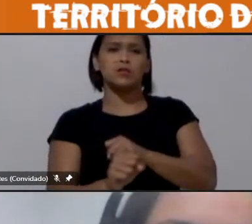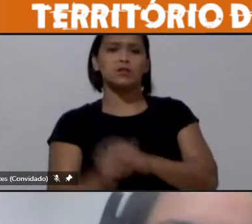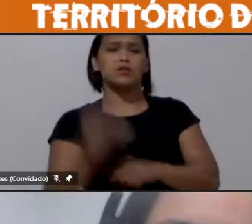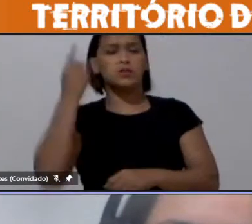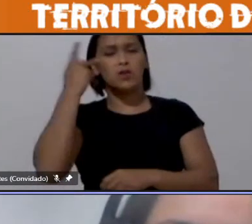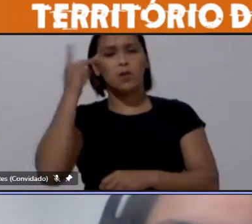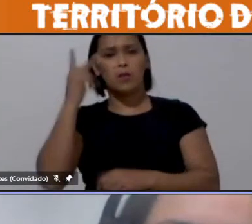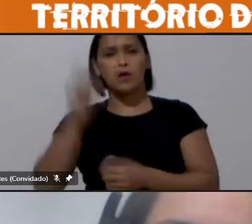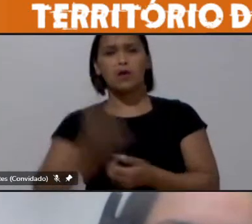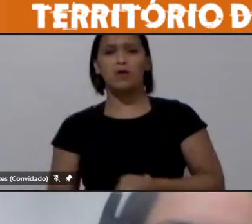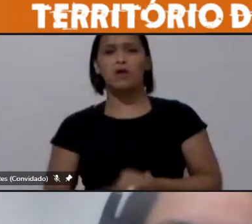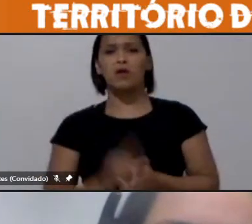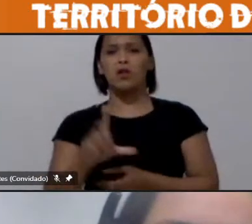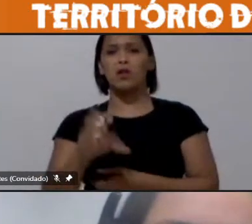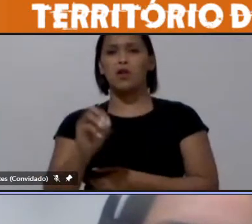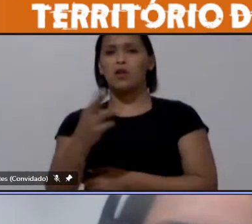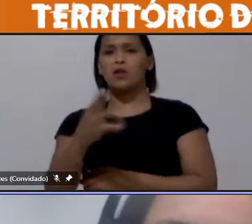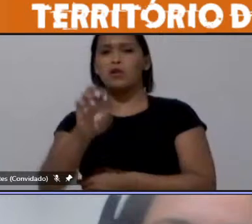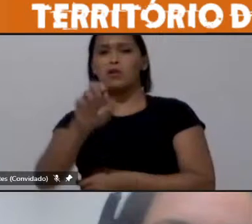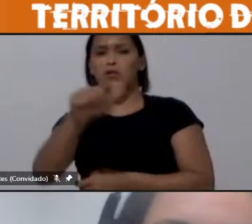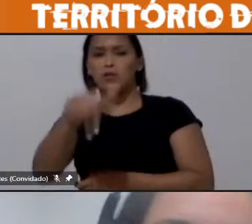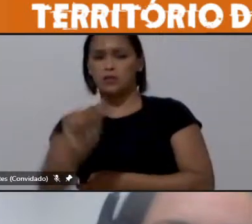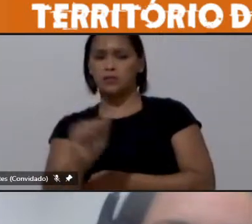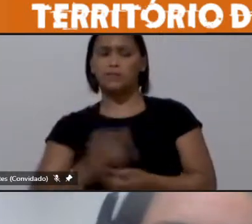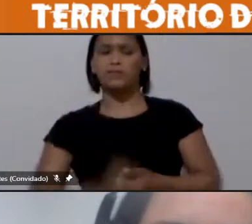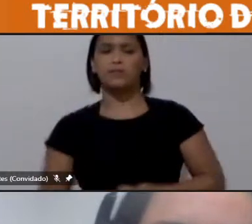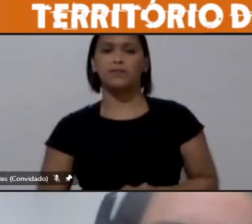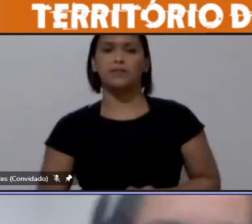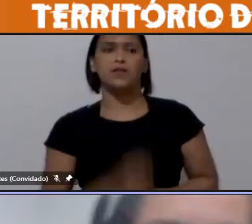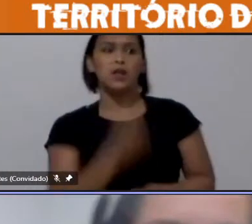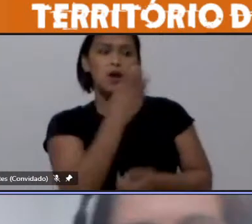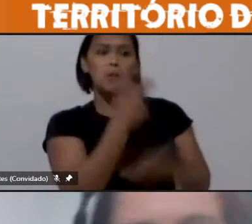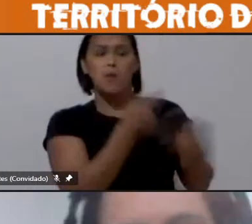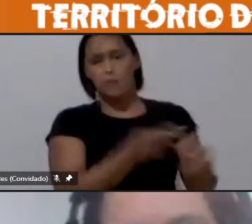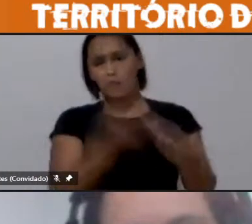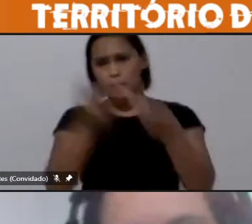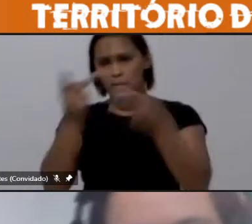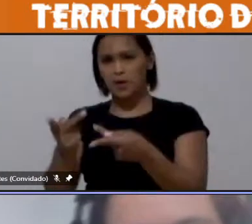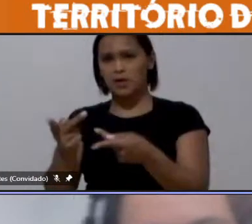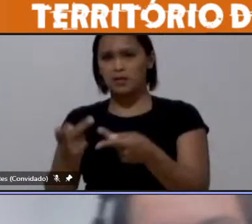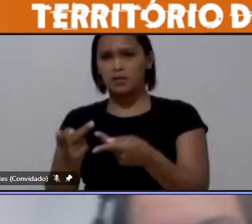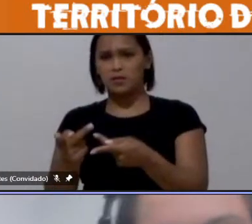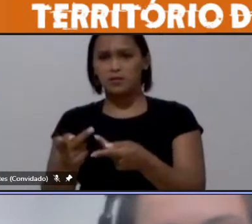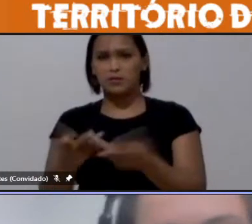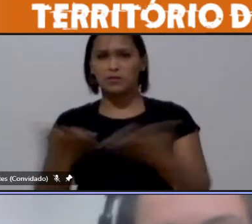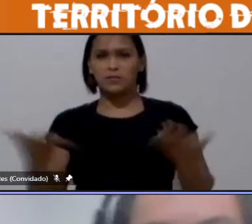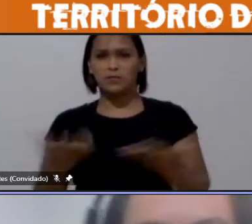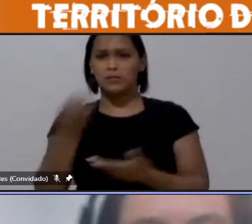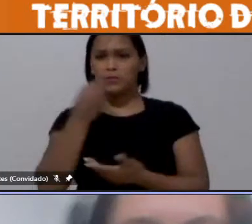Paulo Lorena Bom Graziana Passo a palavra Boa fala